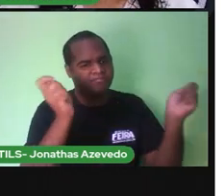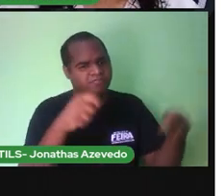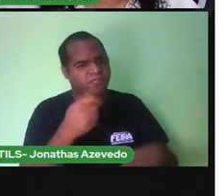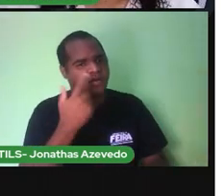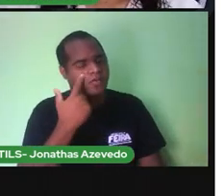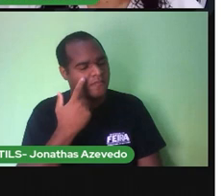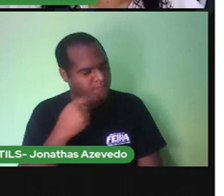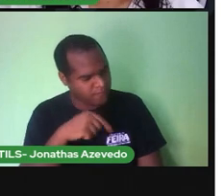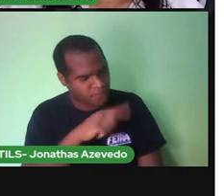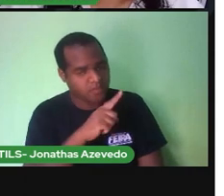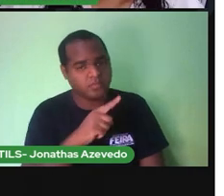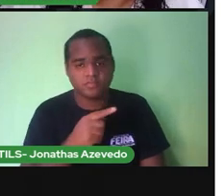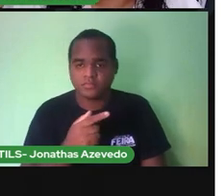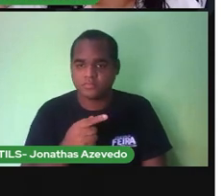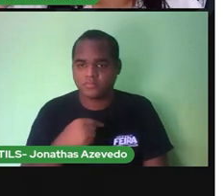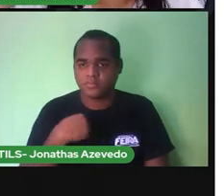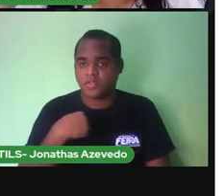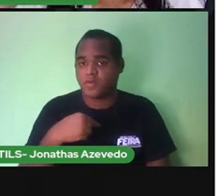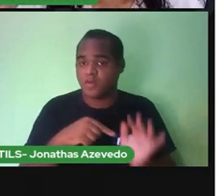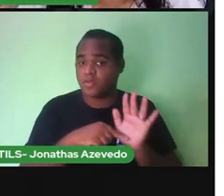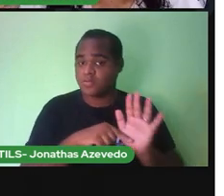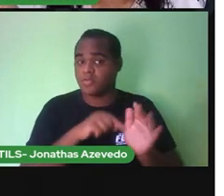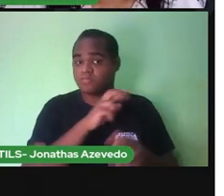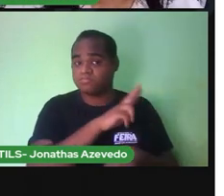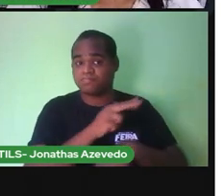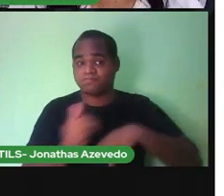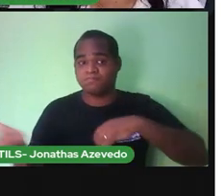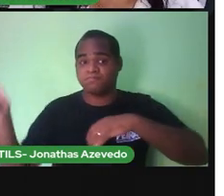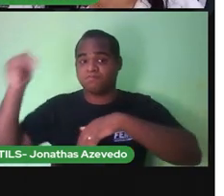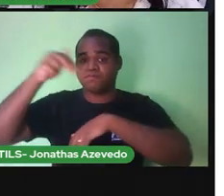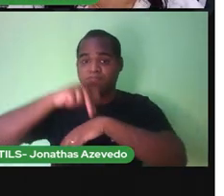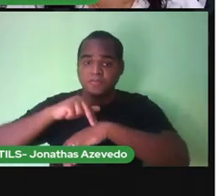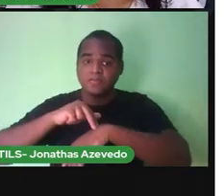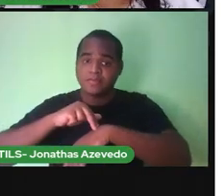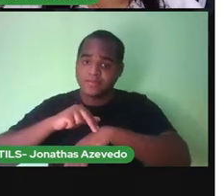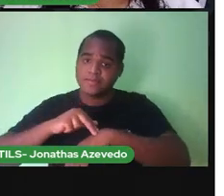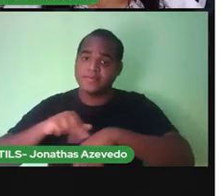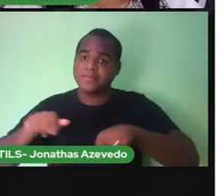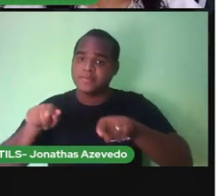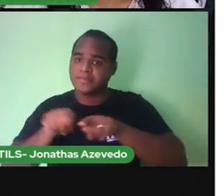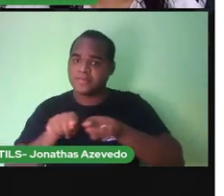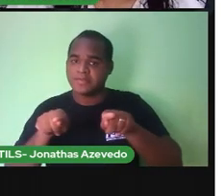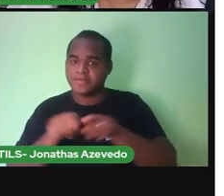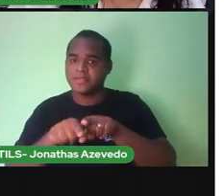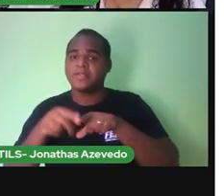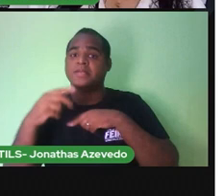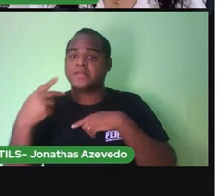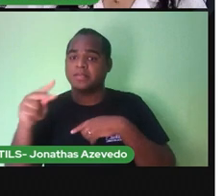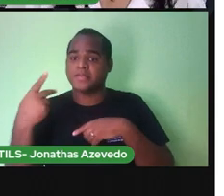Mandou o mede palmo subir em suas costas e foi aumentar a escada.